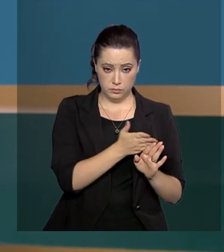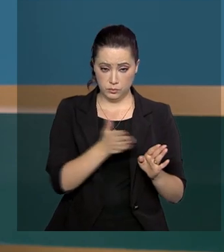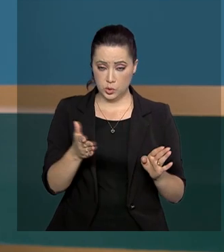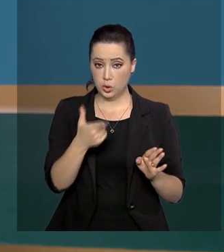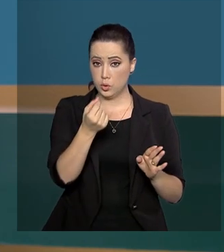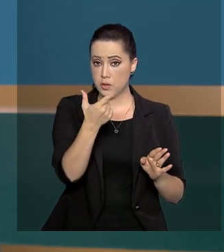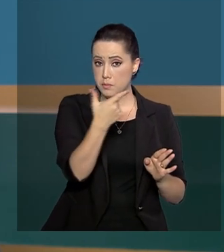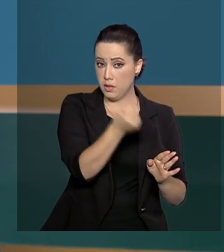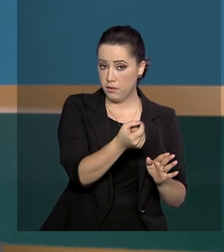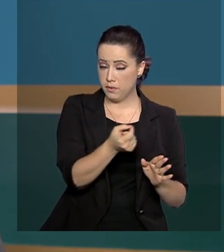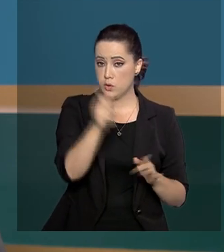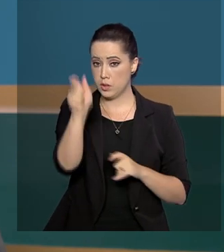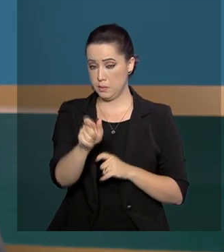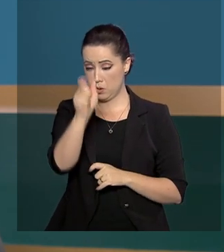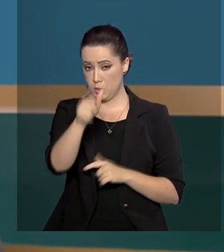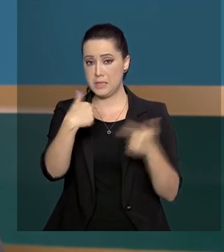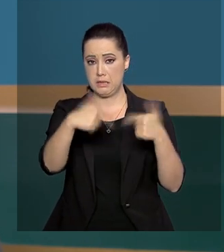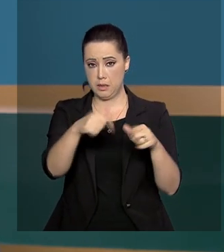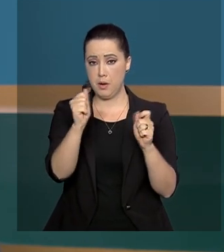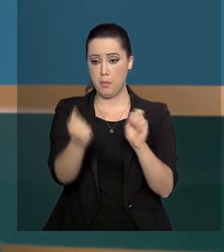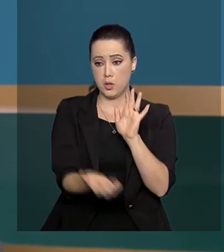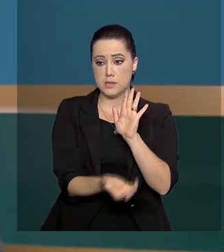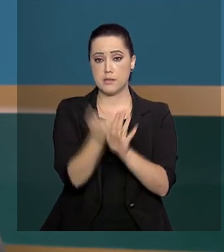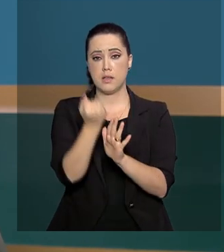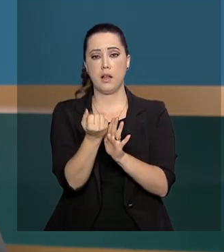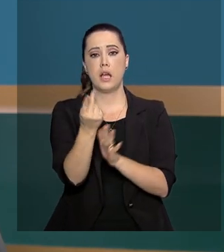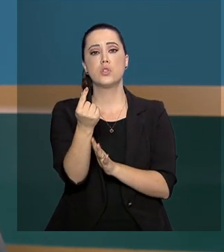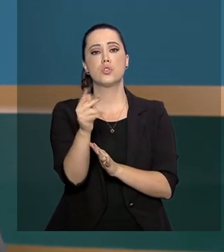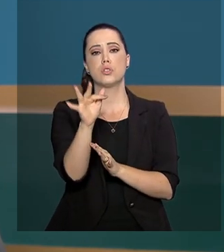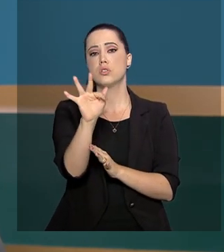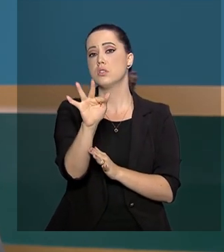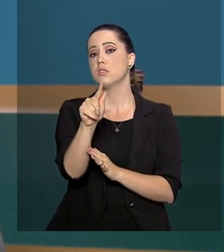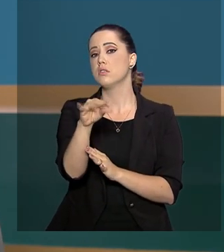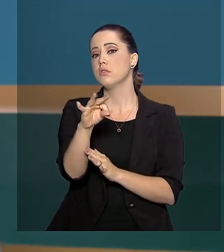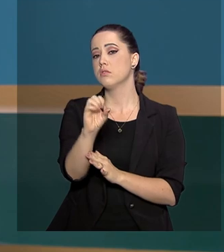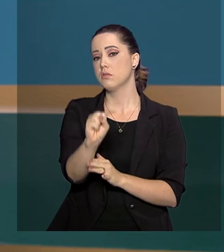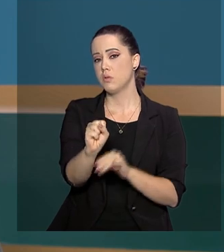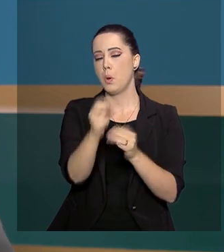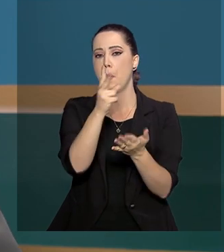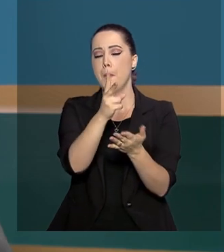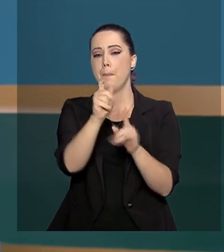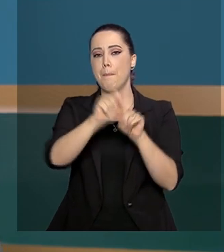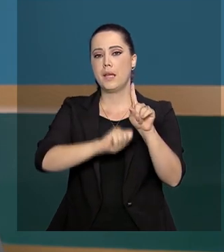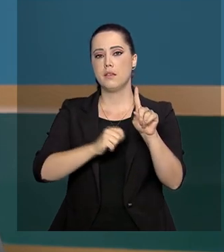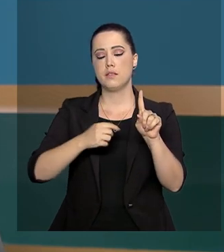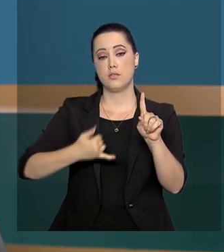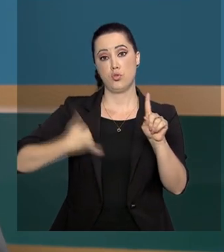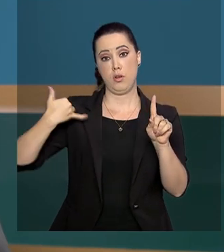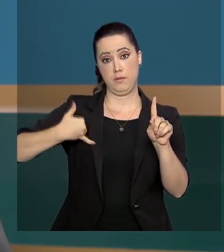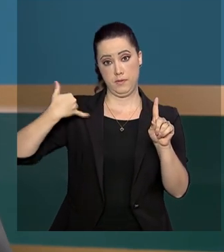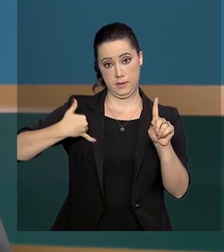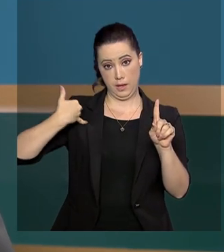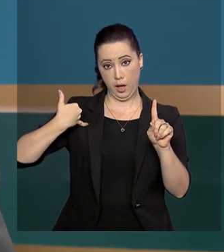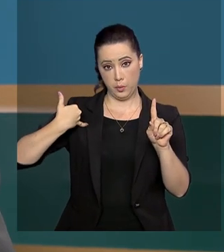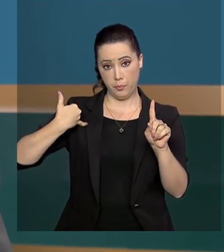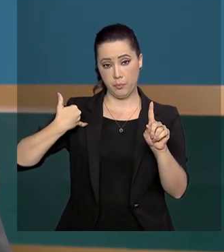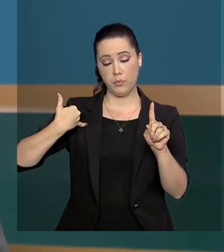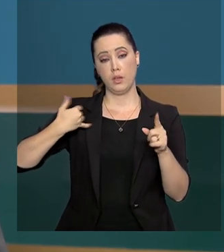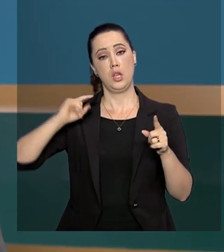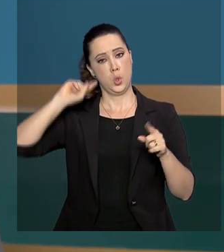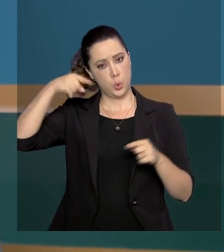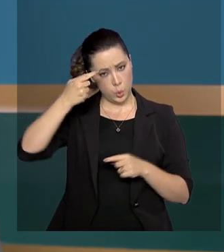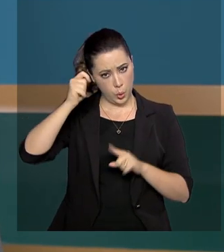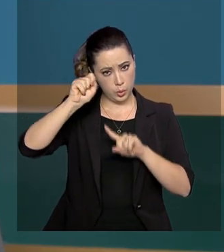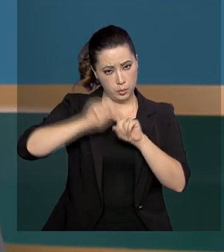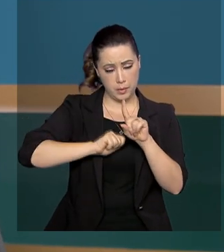poder fazer saques anuais das contas do Fundo de Garantia do Tempo de Serviço no mês de aniversário. E já a partir do mês que